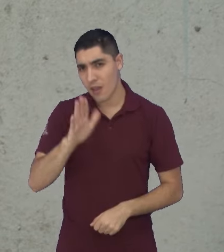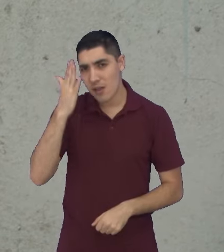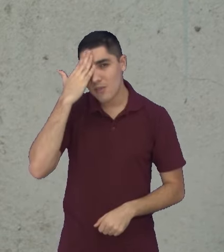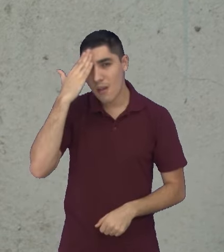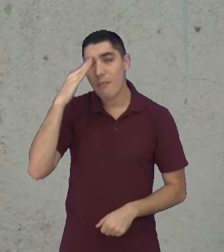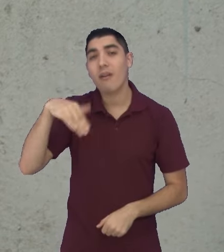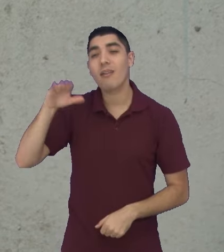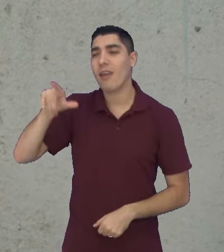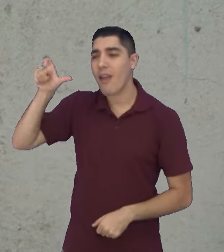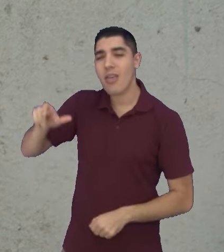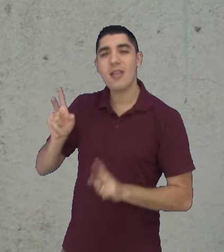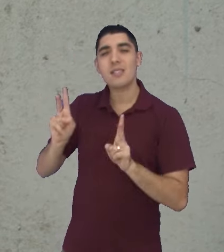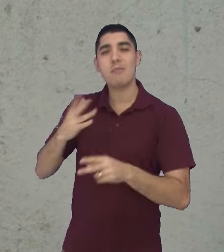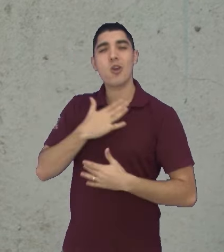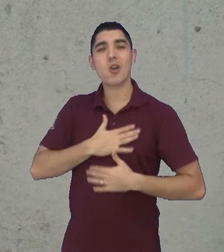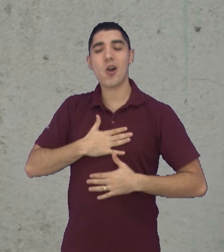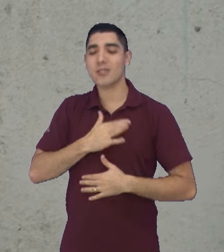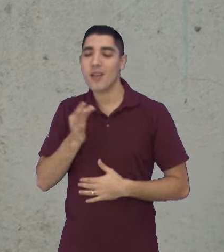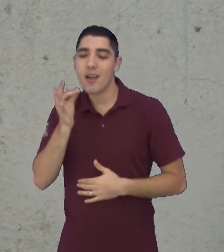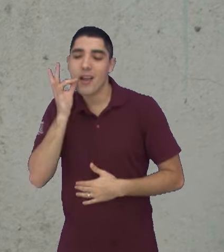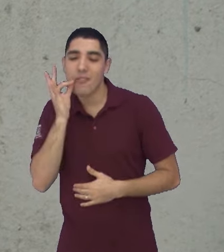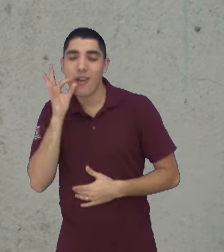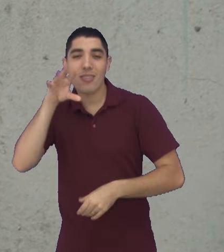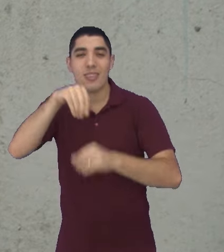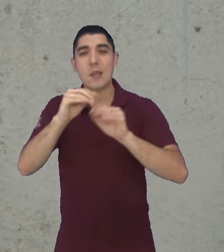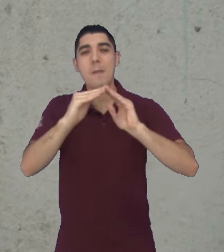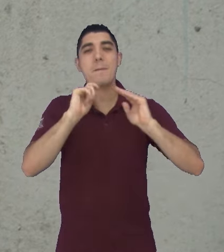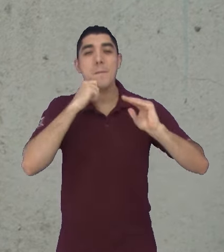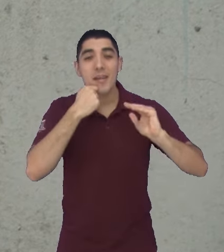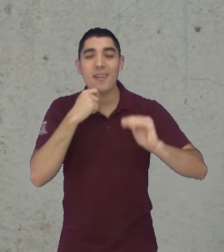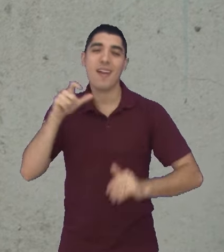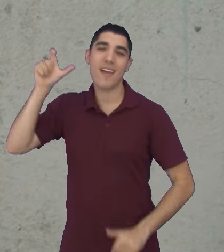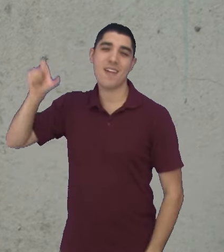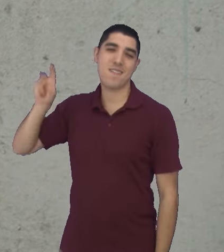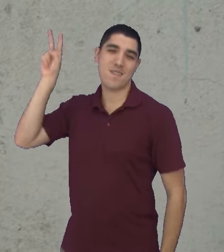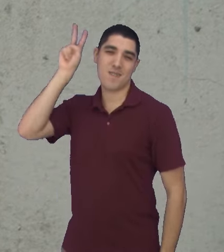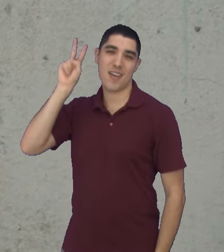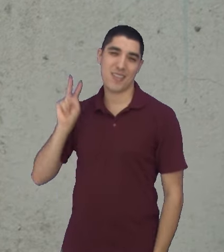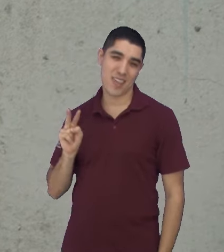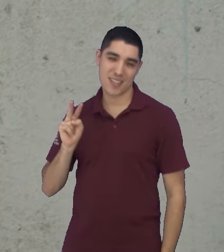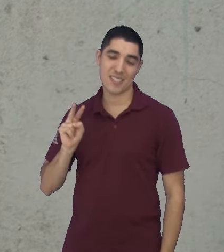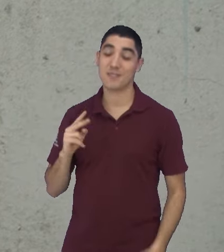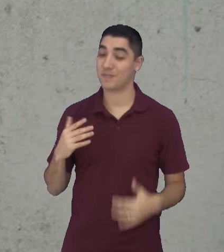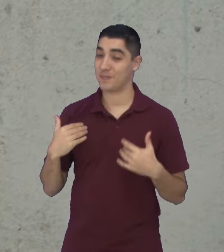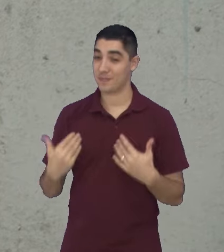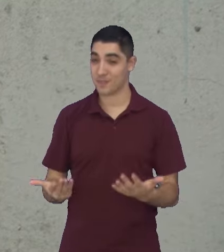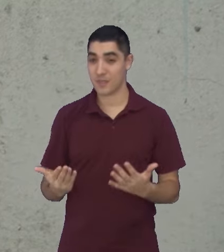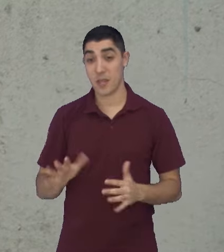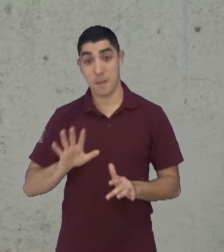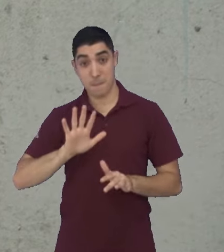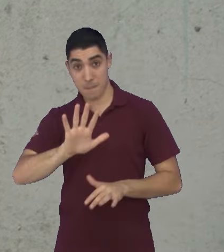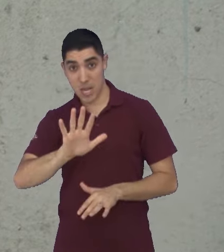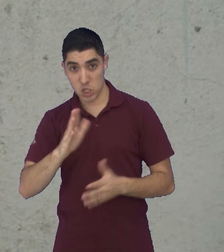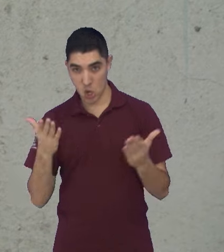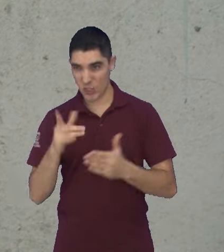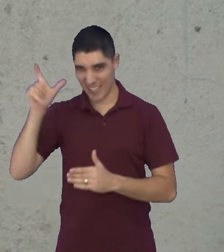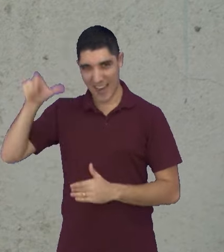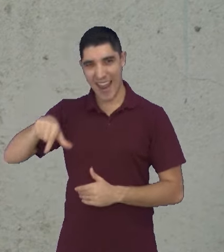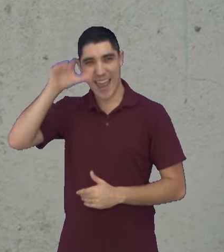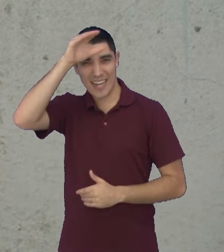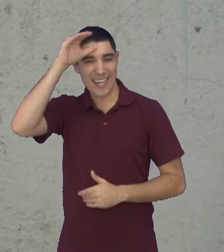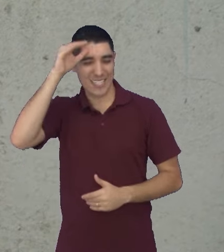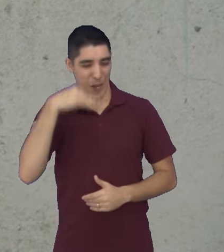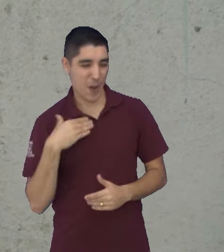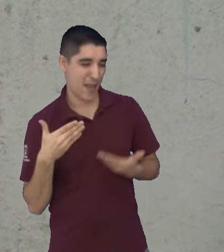perde a oportunidade de tomar um café numa padoca? É a Vanessa Nascimento, claro! Mas hoje, ela não está de cliente não, viu?